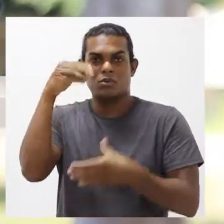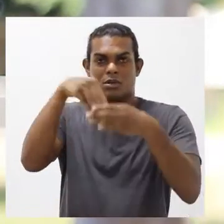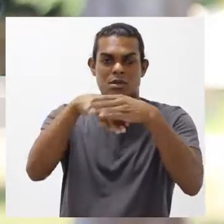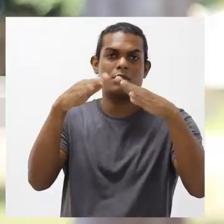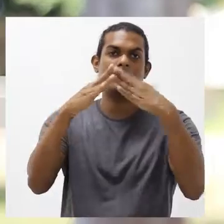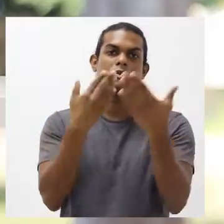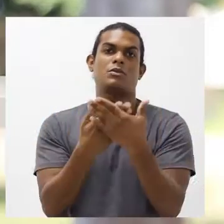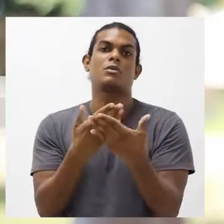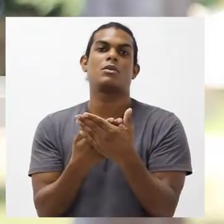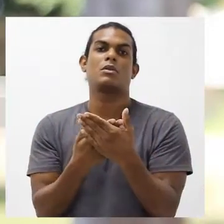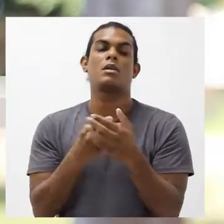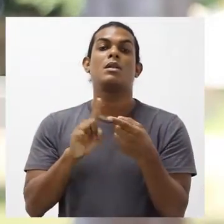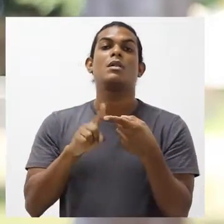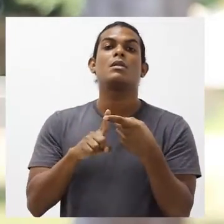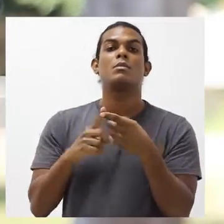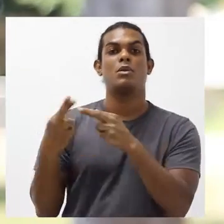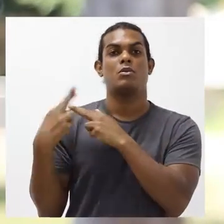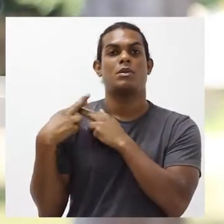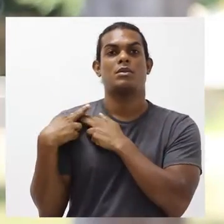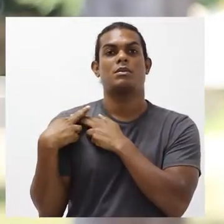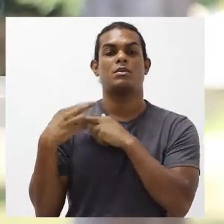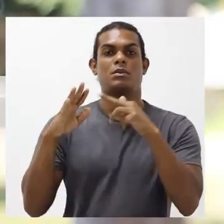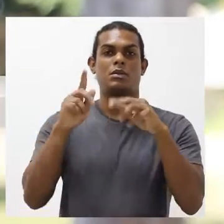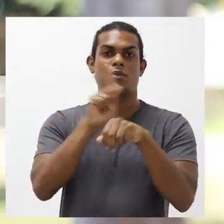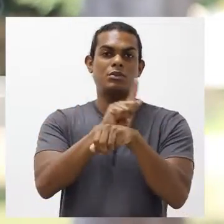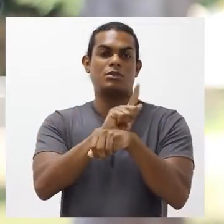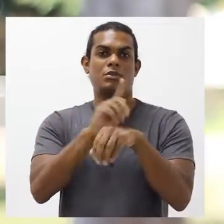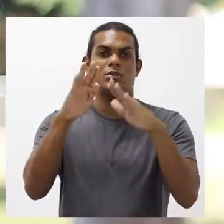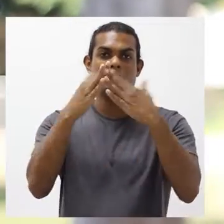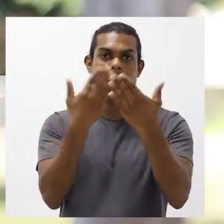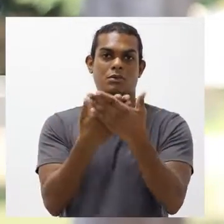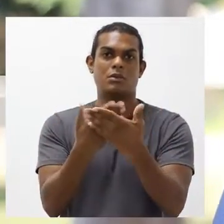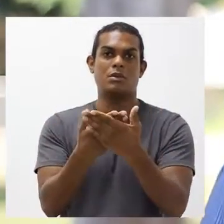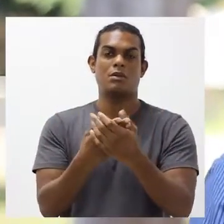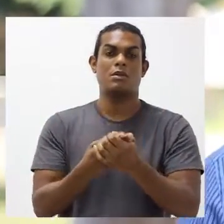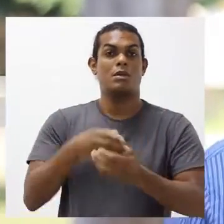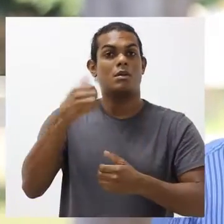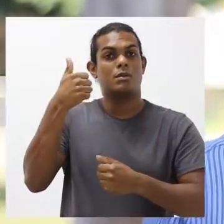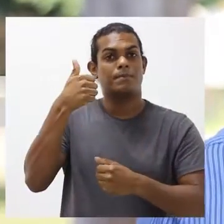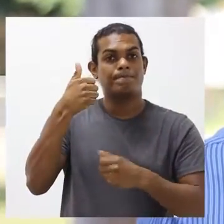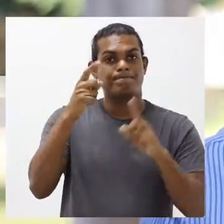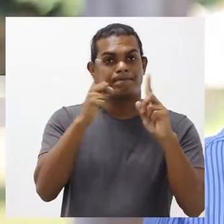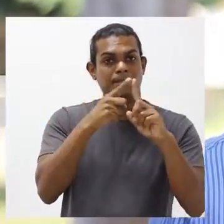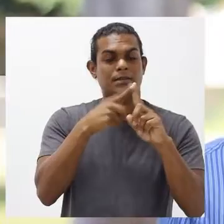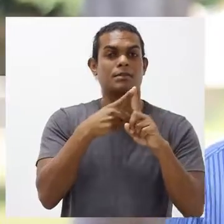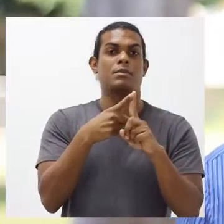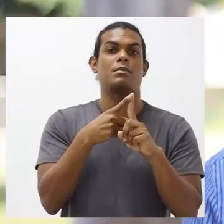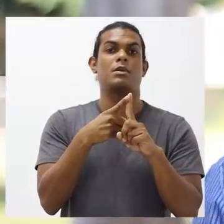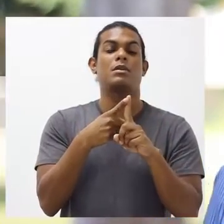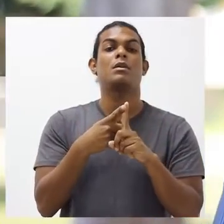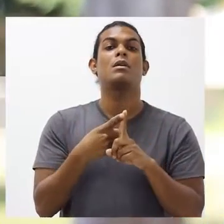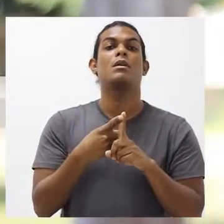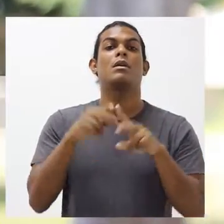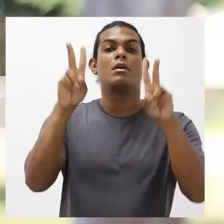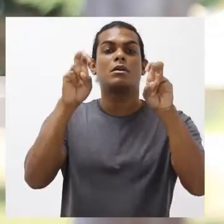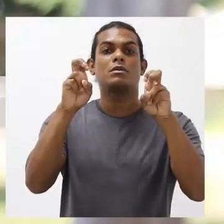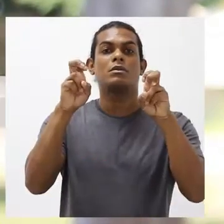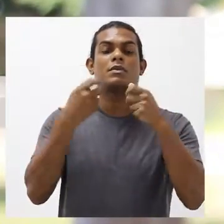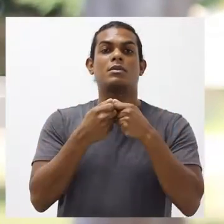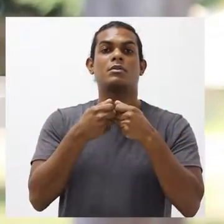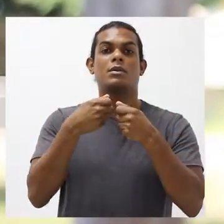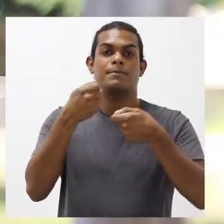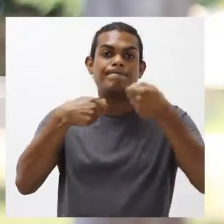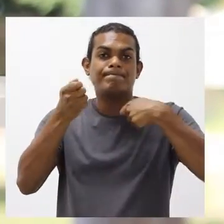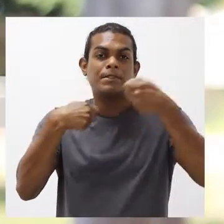dentro de uma escola e o papel da gestão escolar em si dentro dela. E a primeira competência, que vai ser uma entrevista com a professora